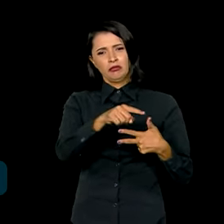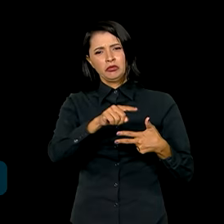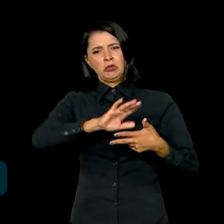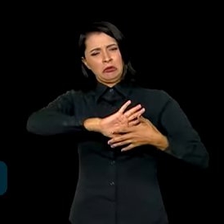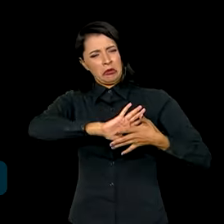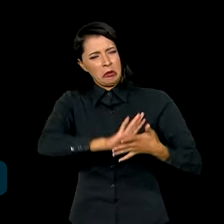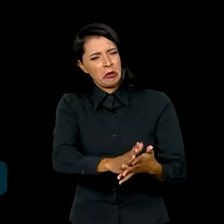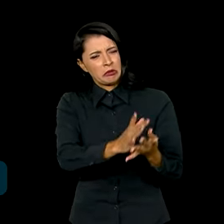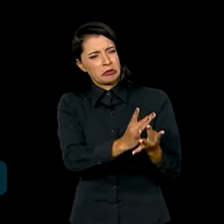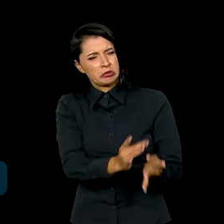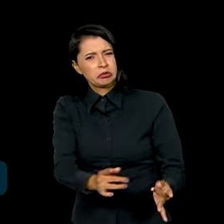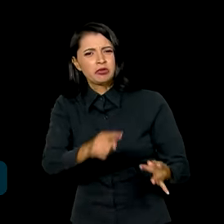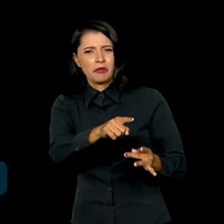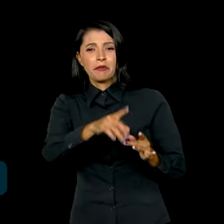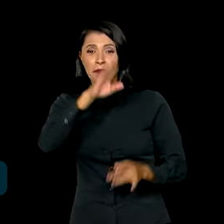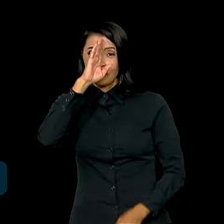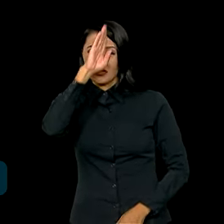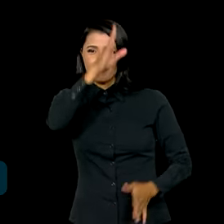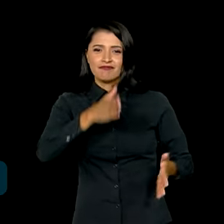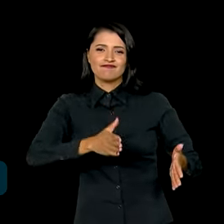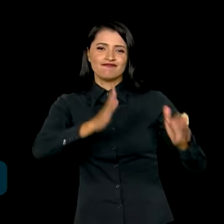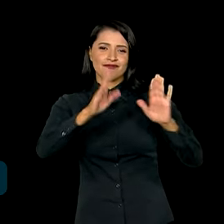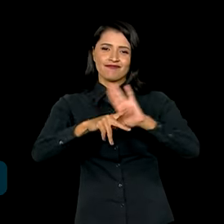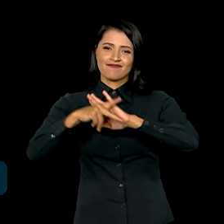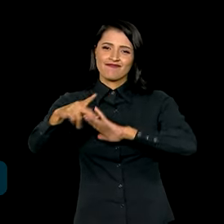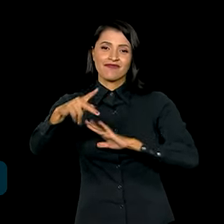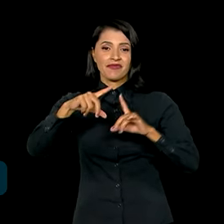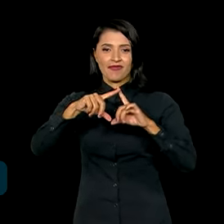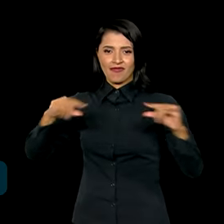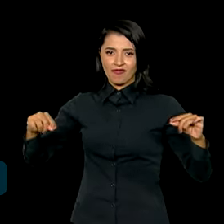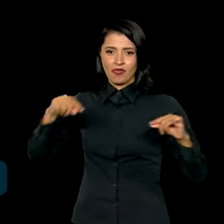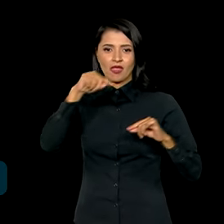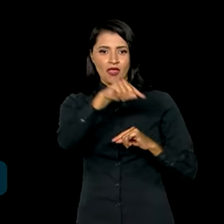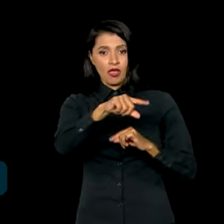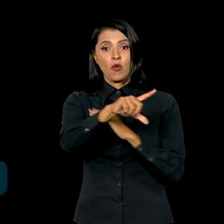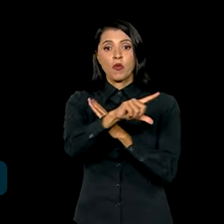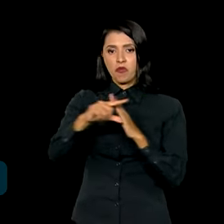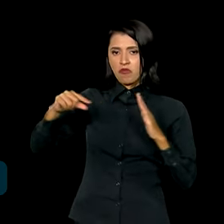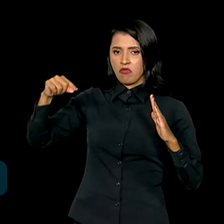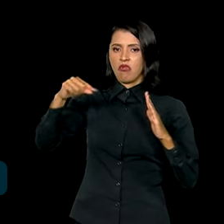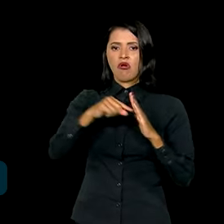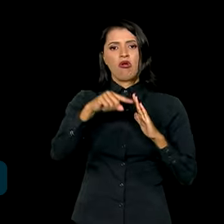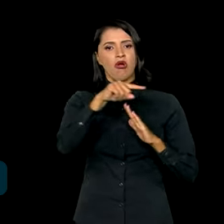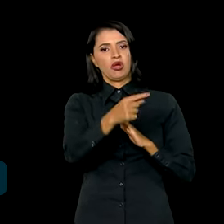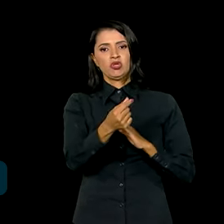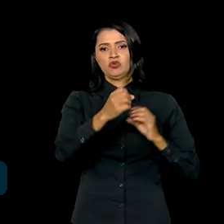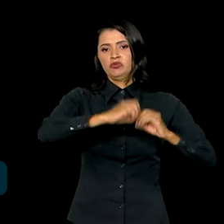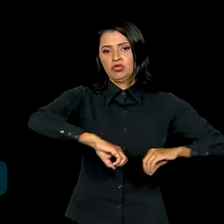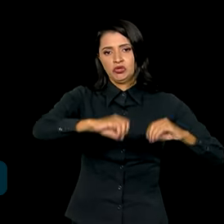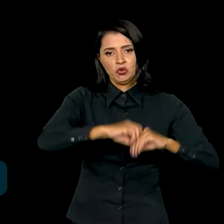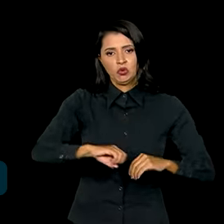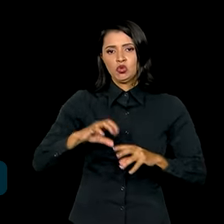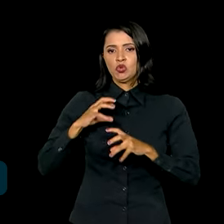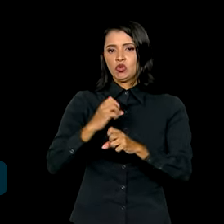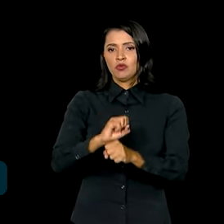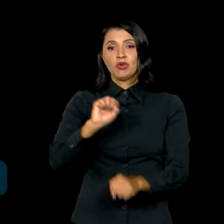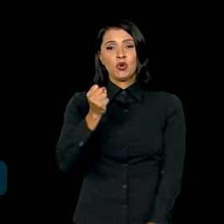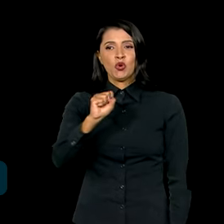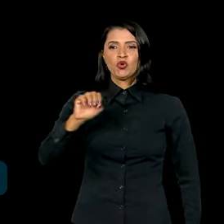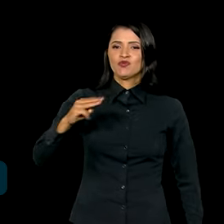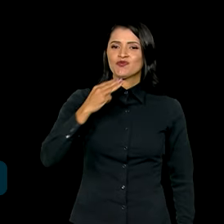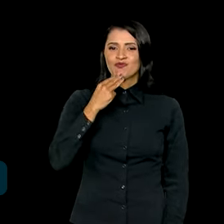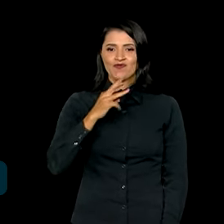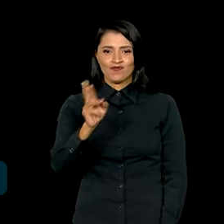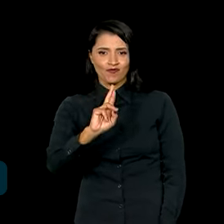destruição nos principais prédios públicos de Brasília. Só no Palácio do Planalto, um prejuízo de 8 milhões de reais.